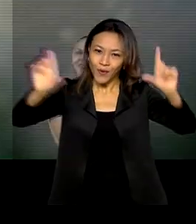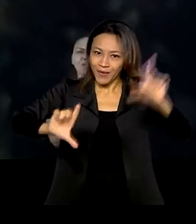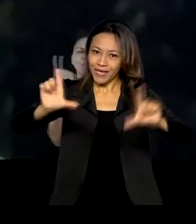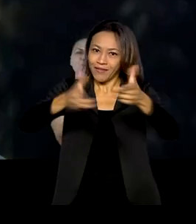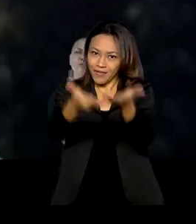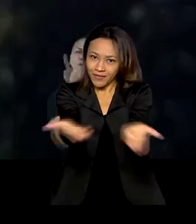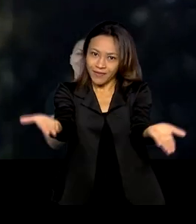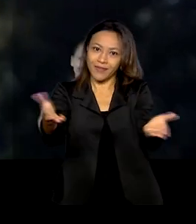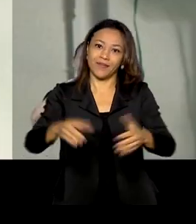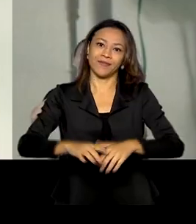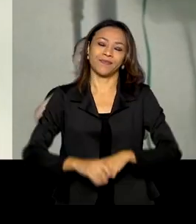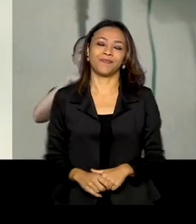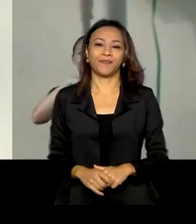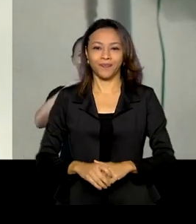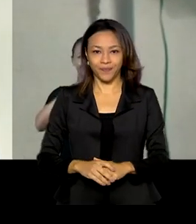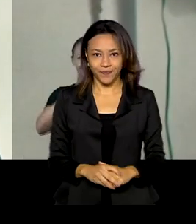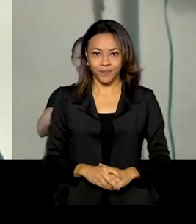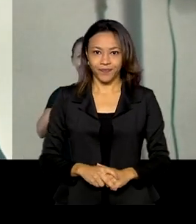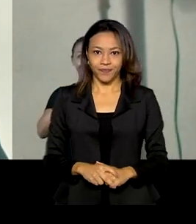TV.